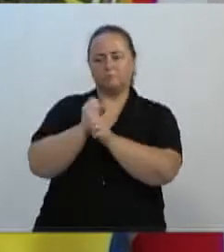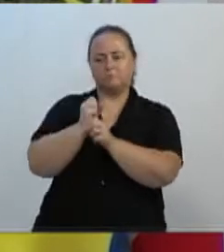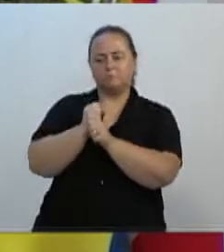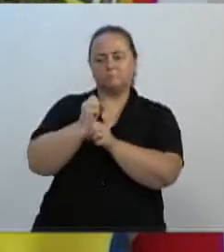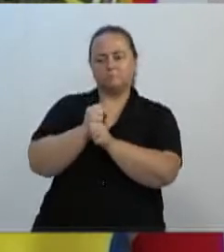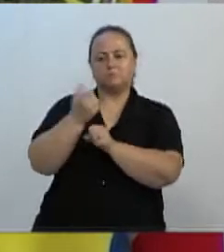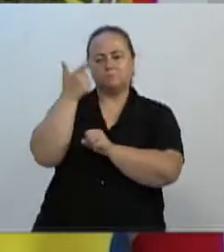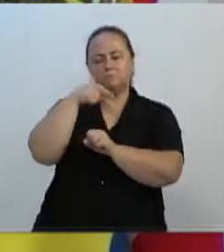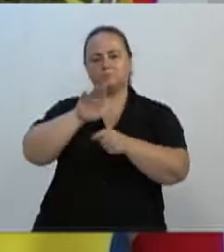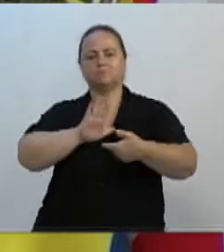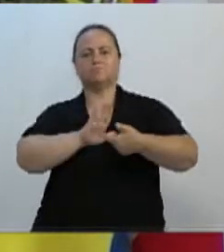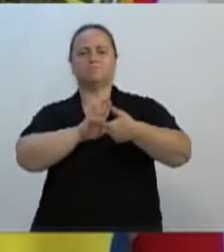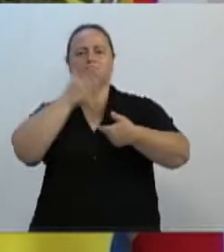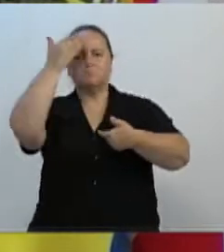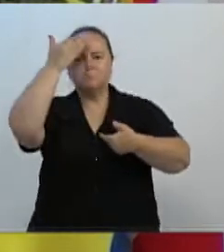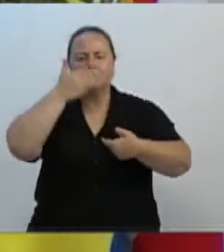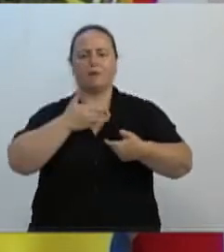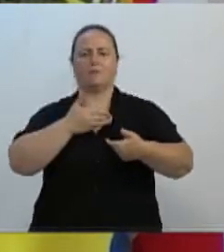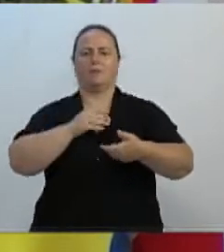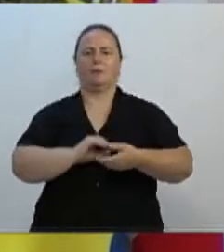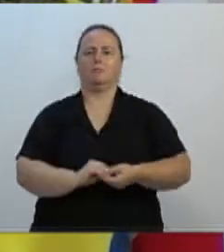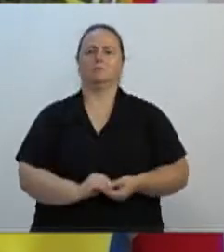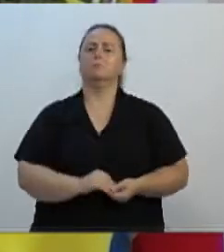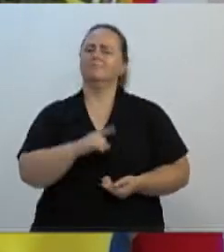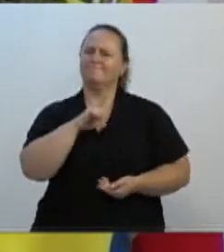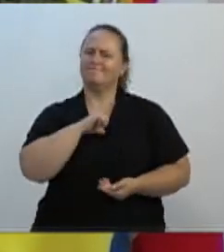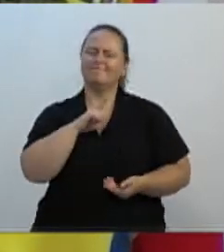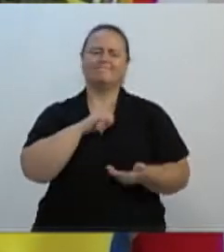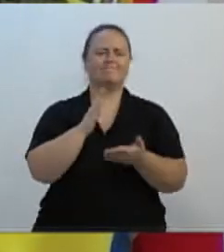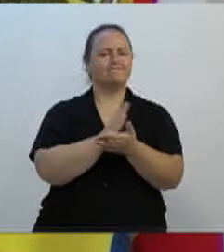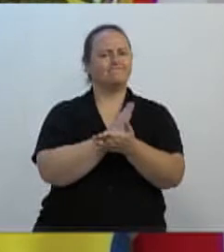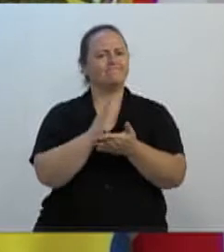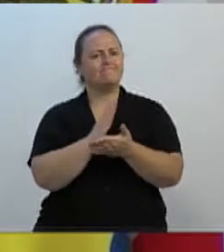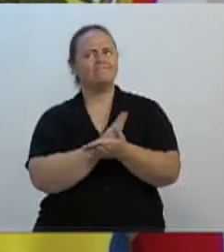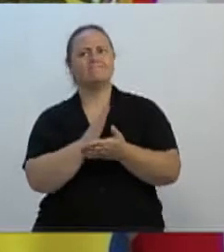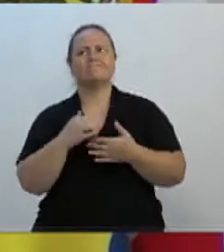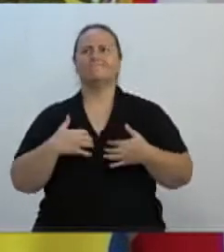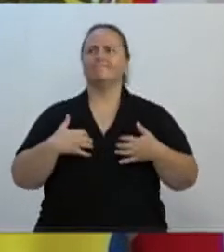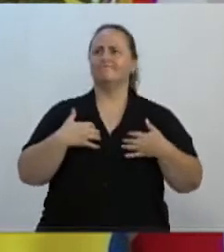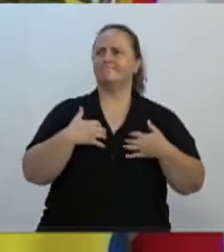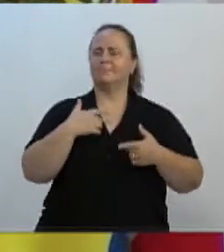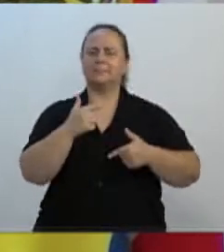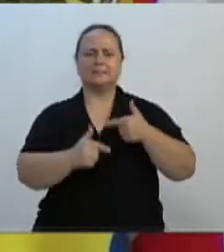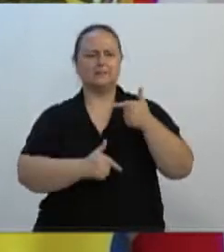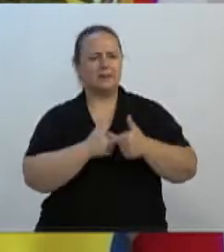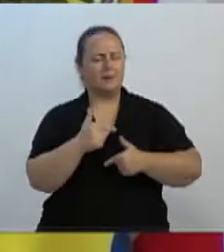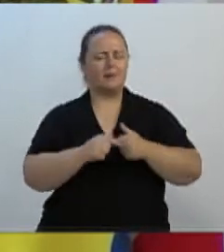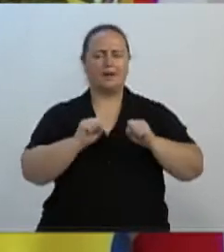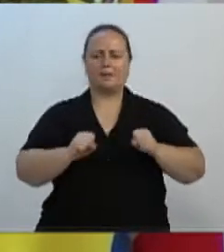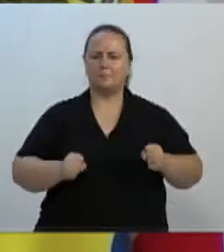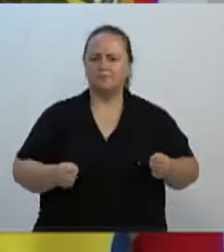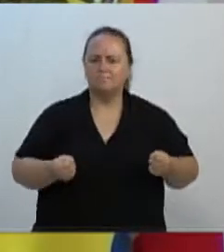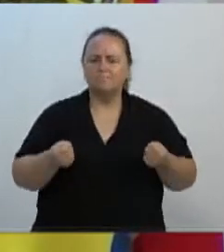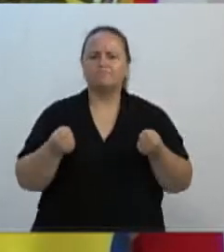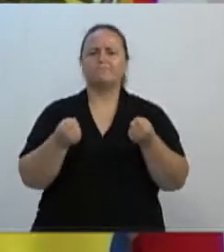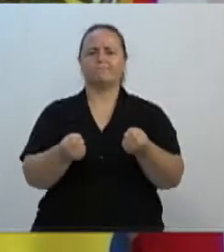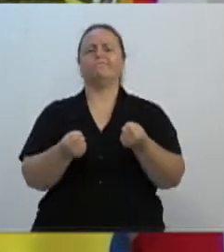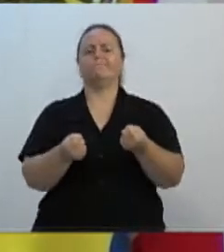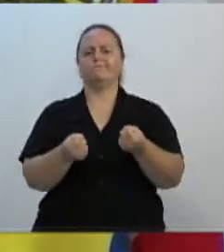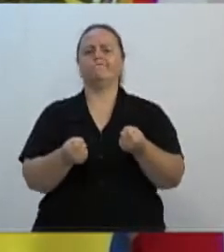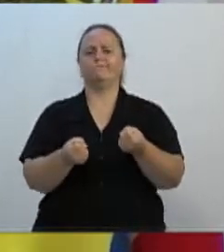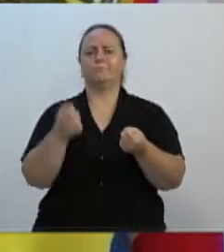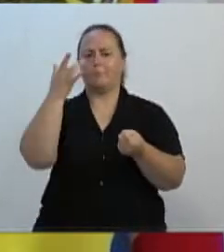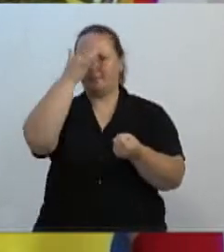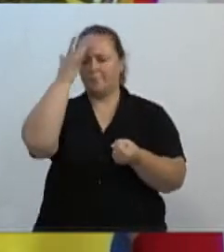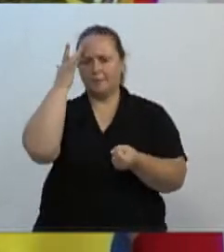pleito e apresentar algumas situações que a gente tanto trabalha e tanto defende a cidade de Blumenau, os contribuintes,